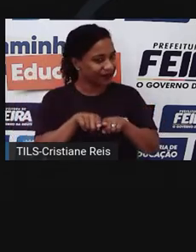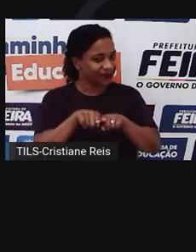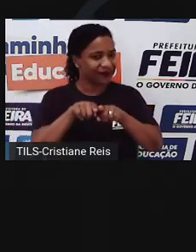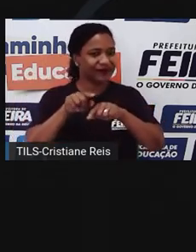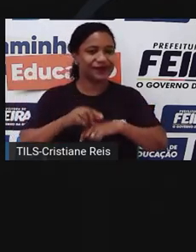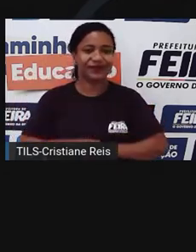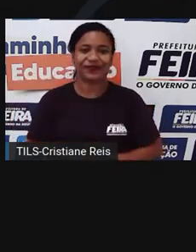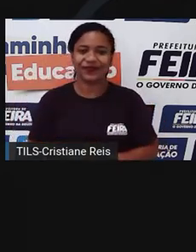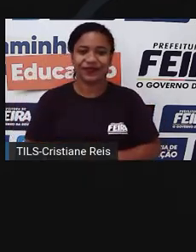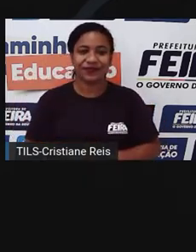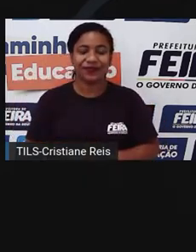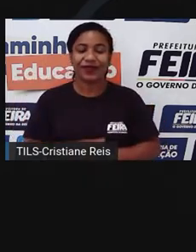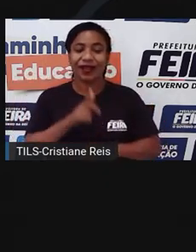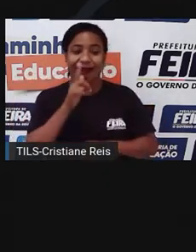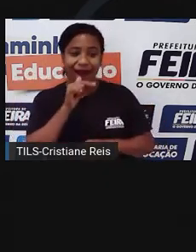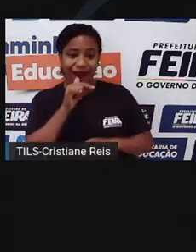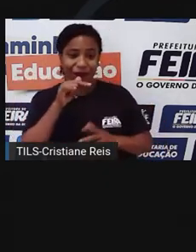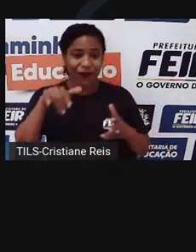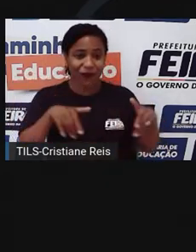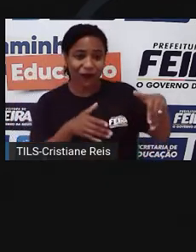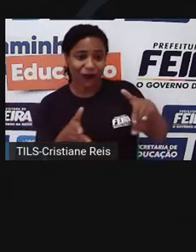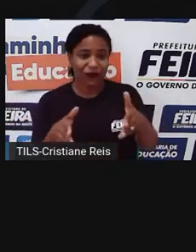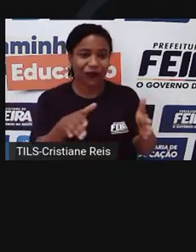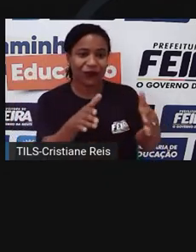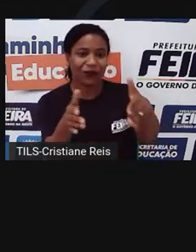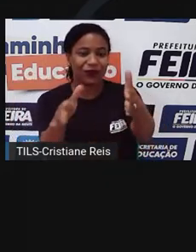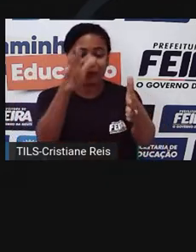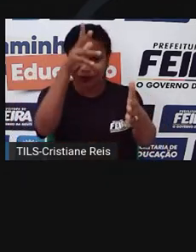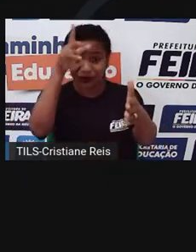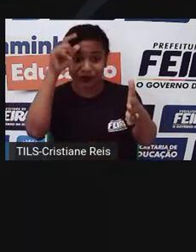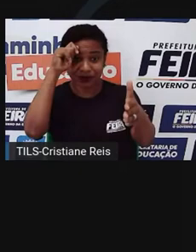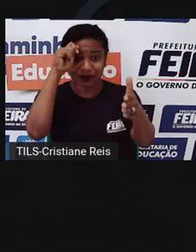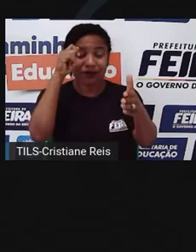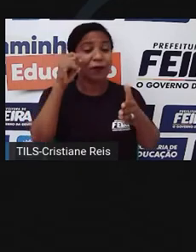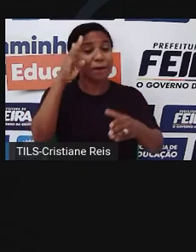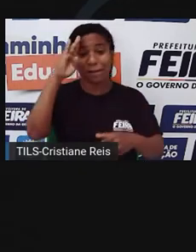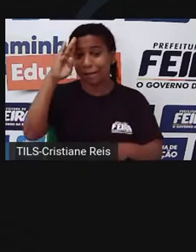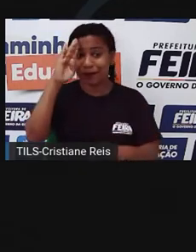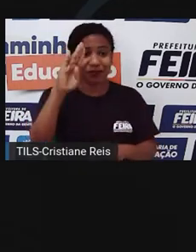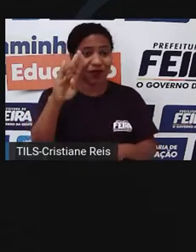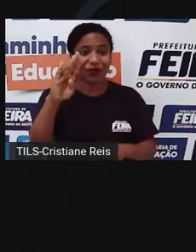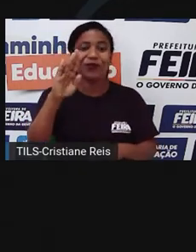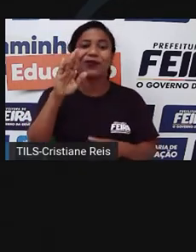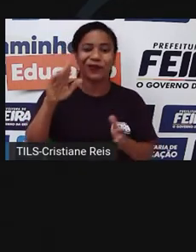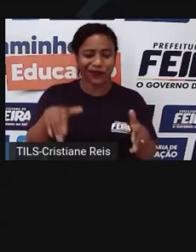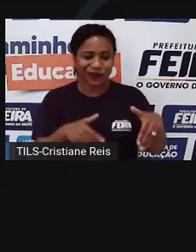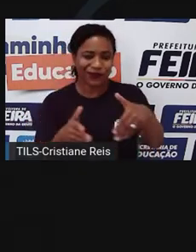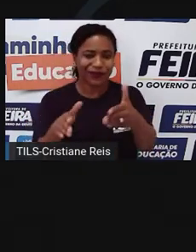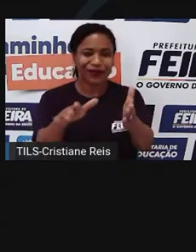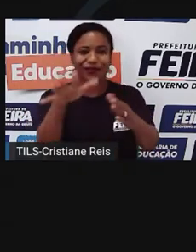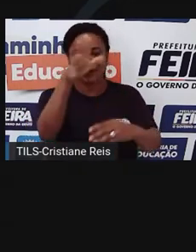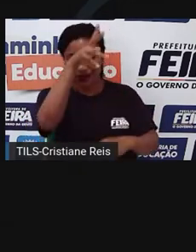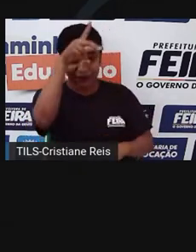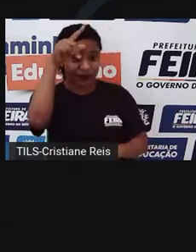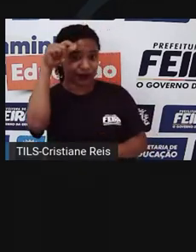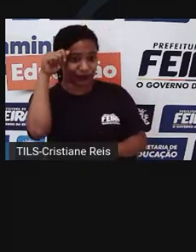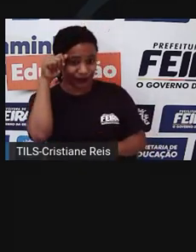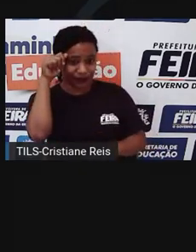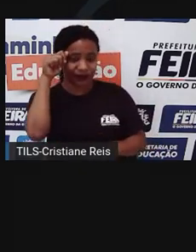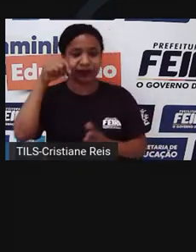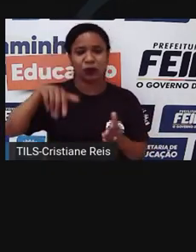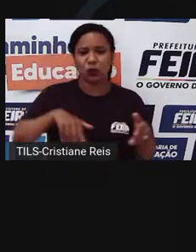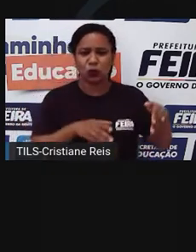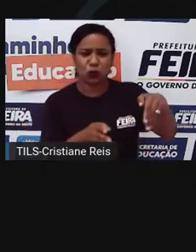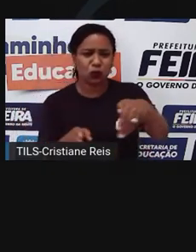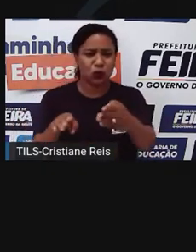A bacia amazônica, a maior do mundo, tem como rio principal o Amazonas, que corta a região com seus 1.100